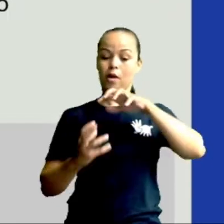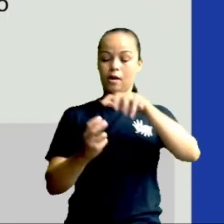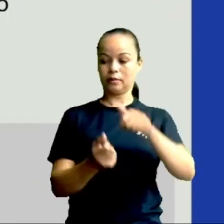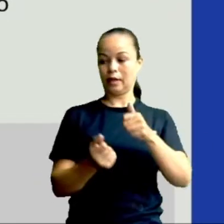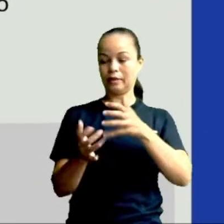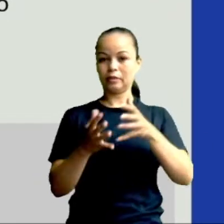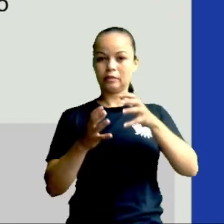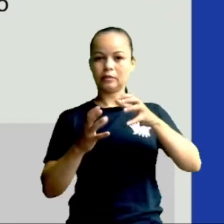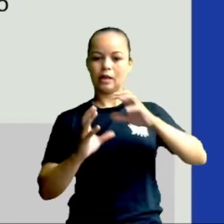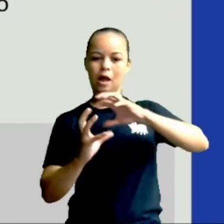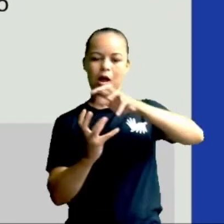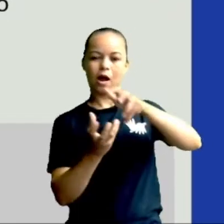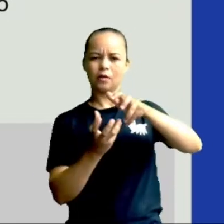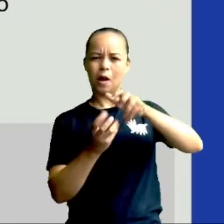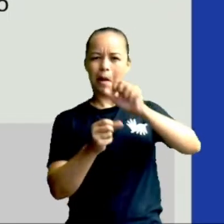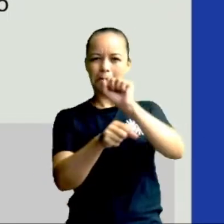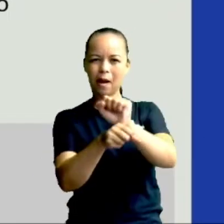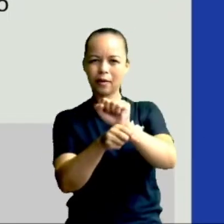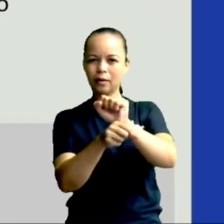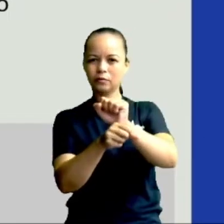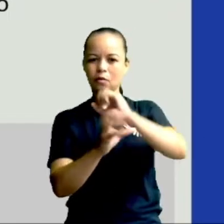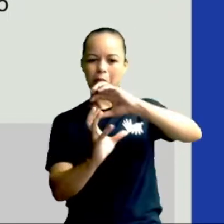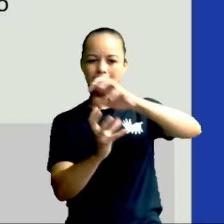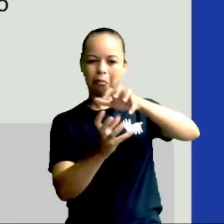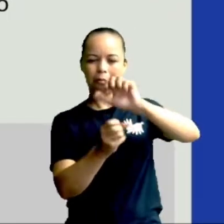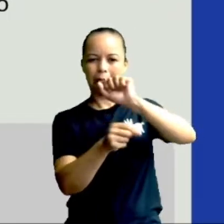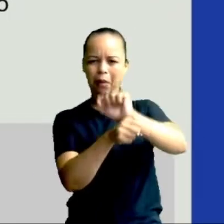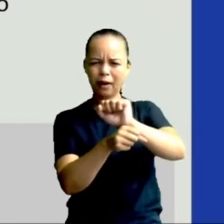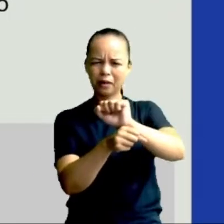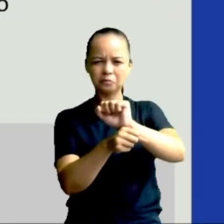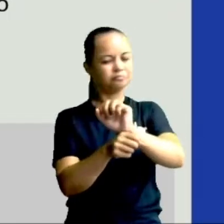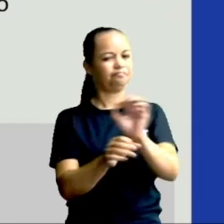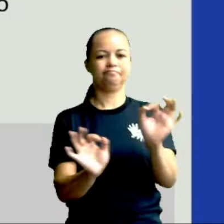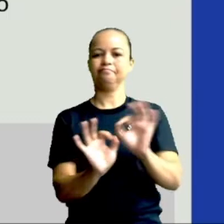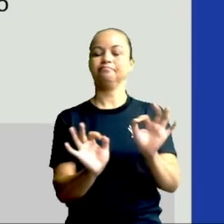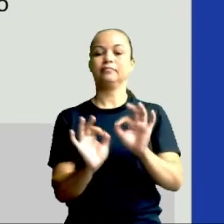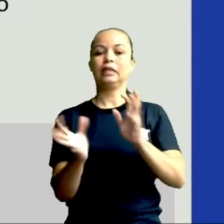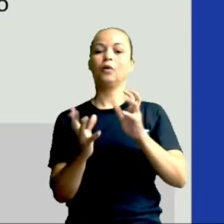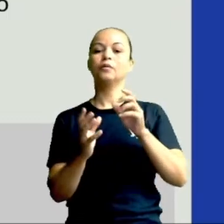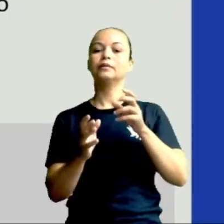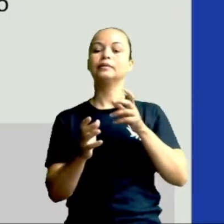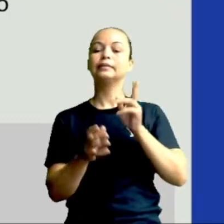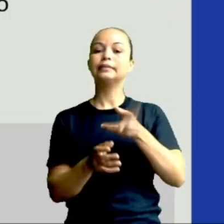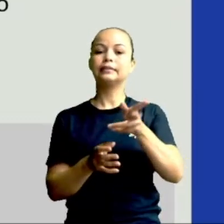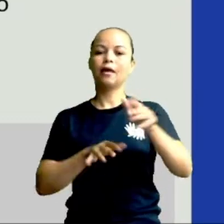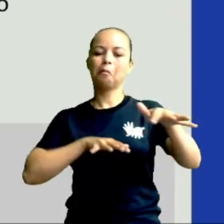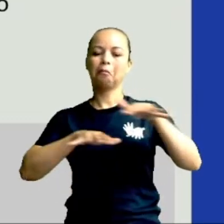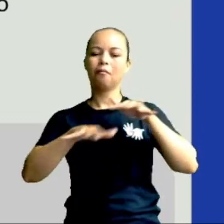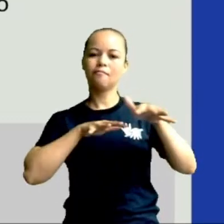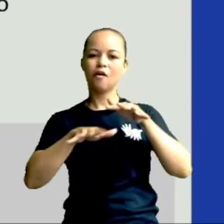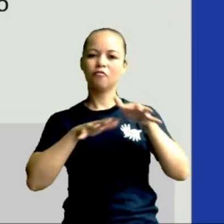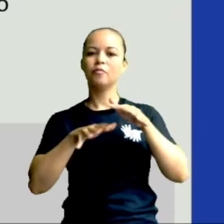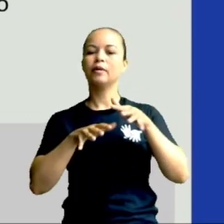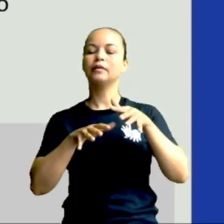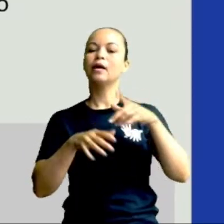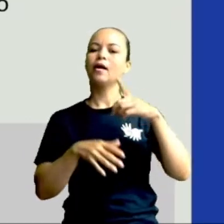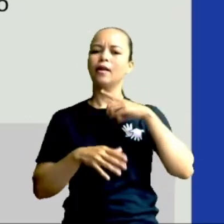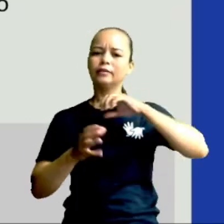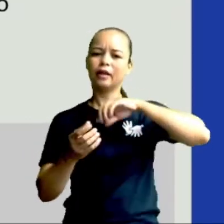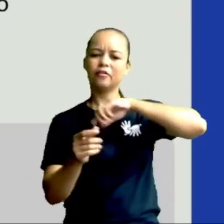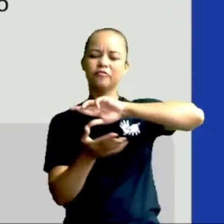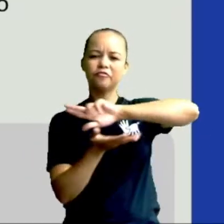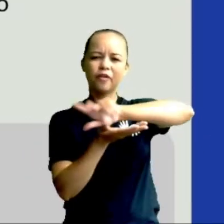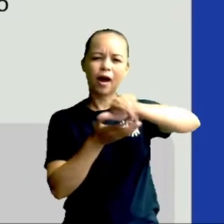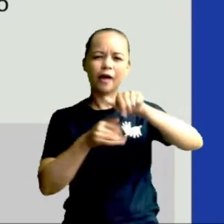Tipo, ele não fica lá parado, estátua lá assim. Ele está sempre em movimento. Ele realiza uma série de